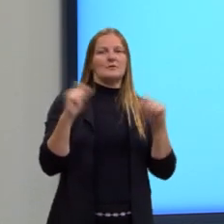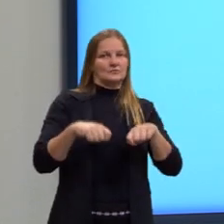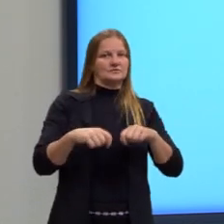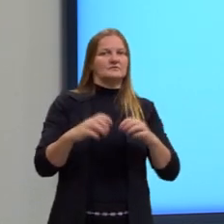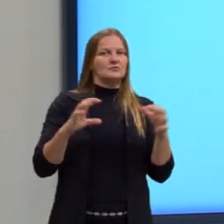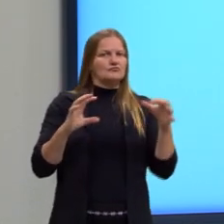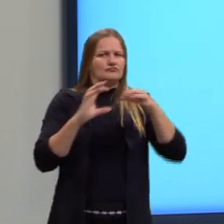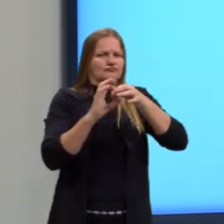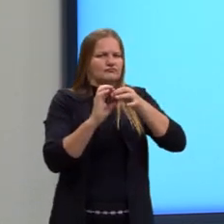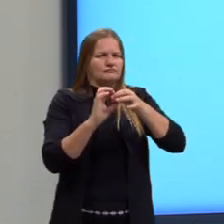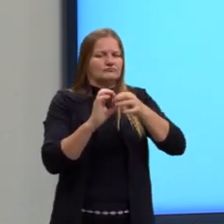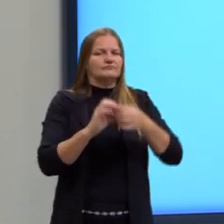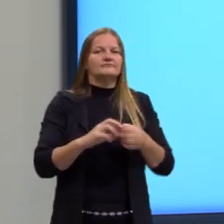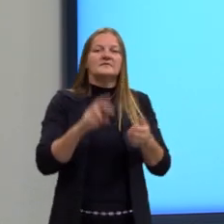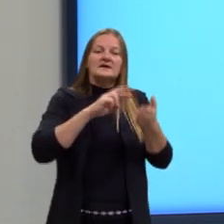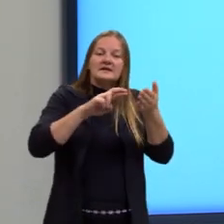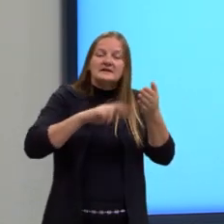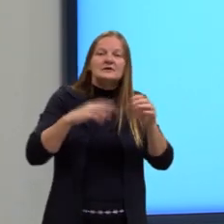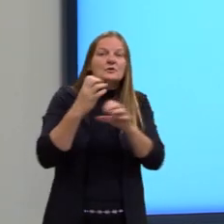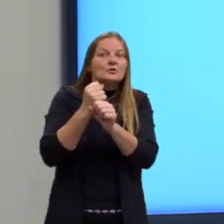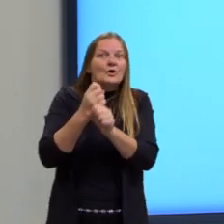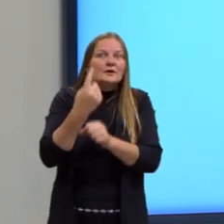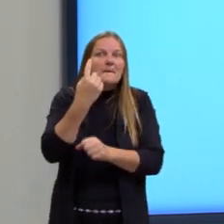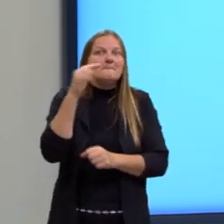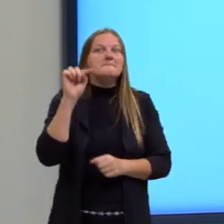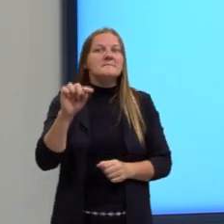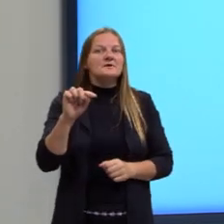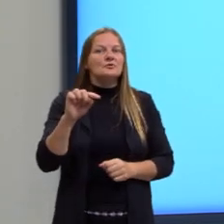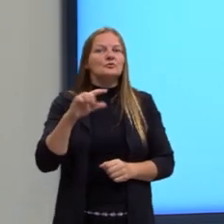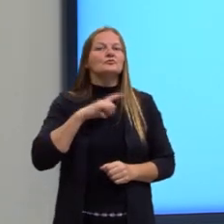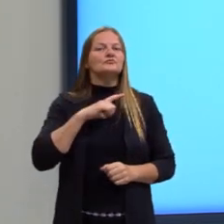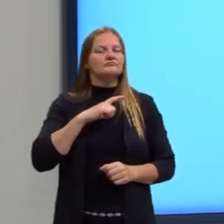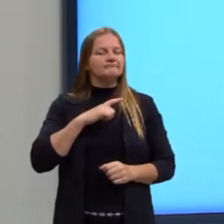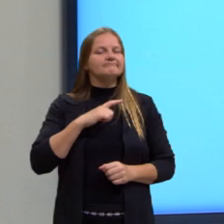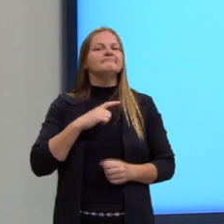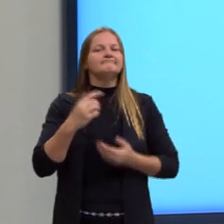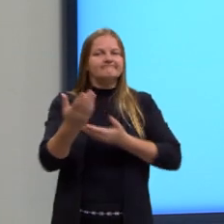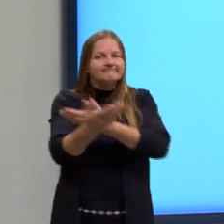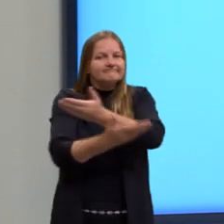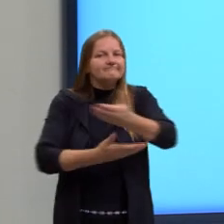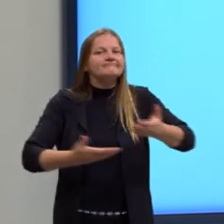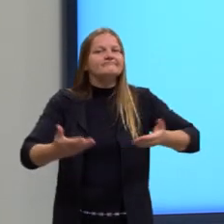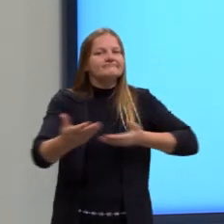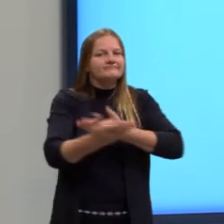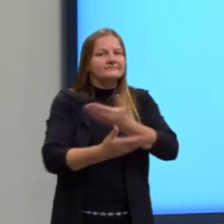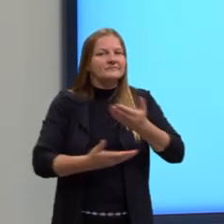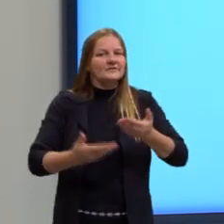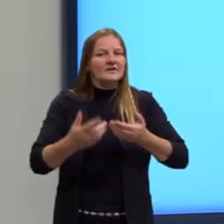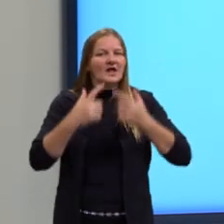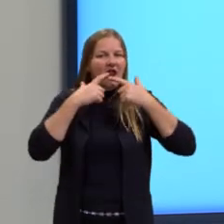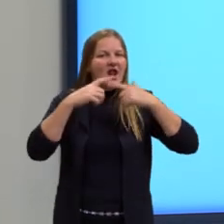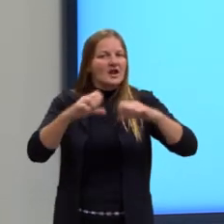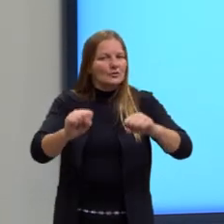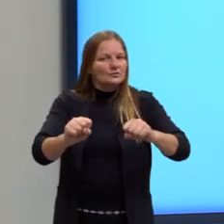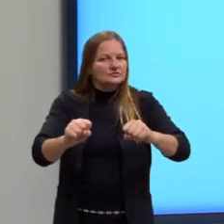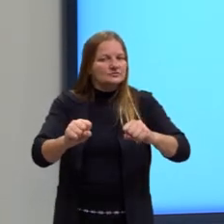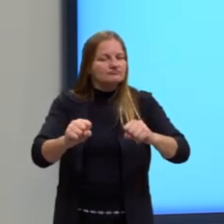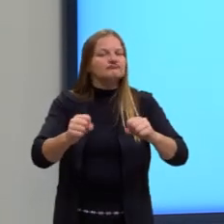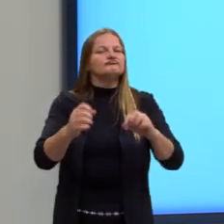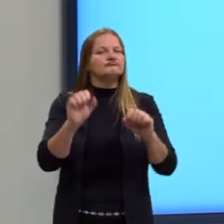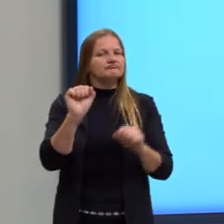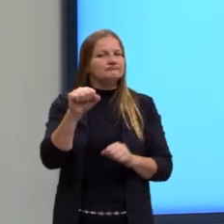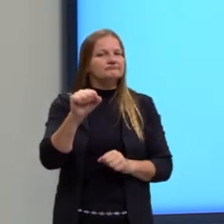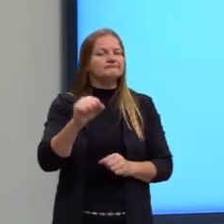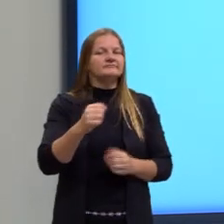As redações nota mil contam com esse tipo de articulação linguística. Então, a